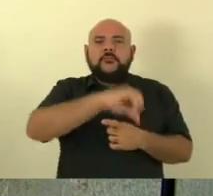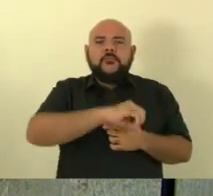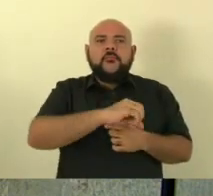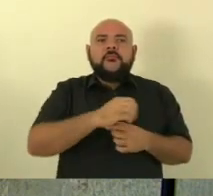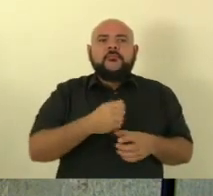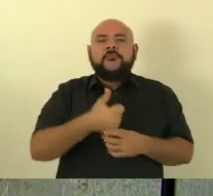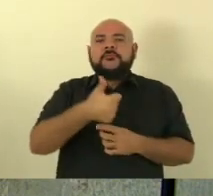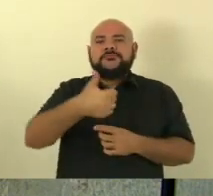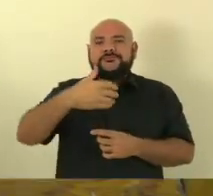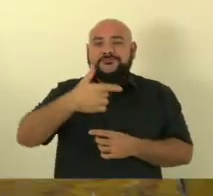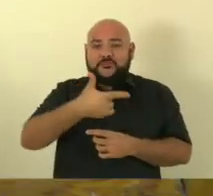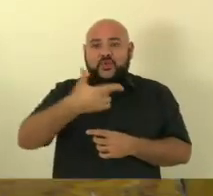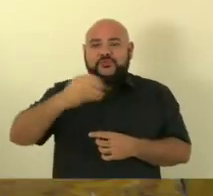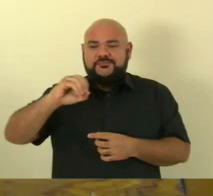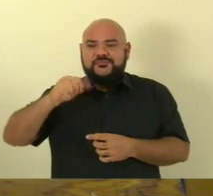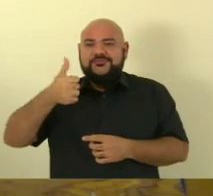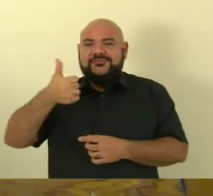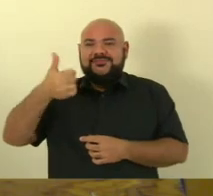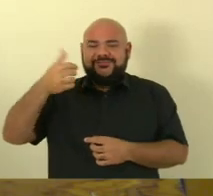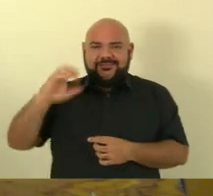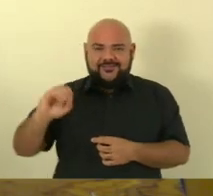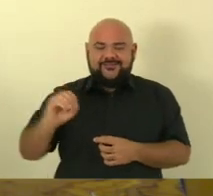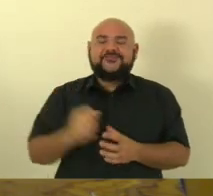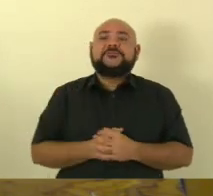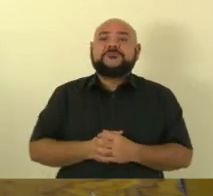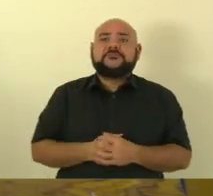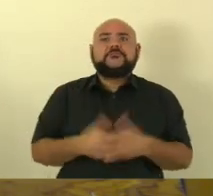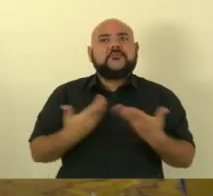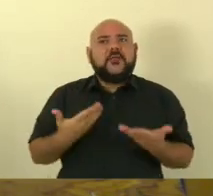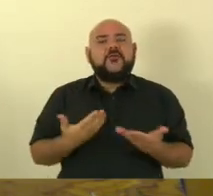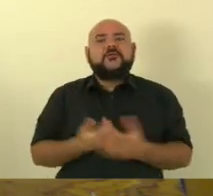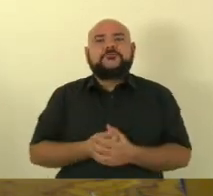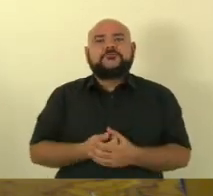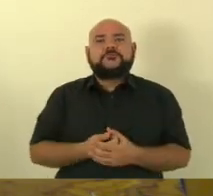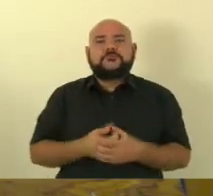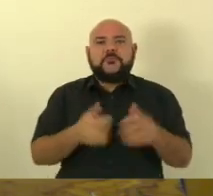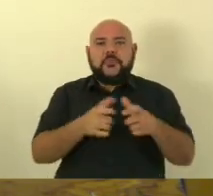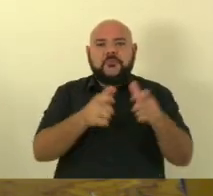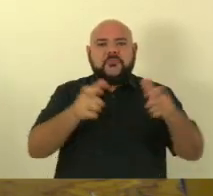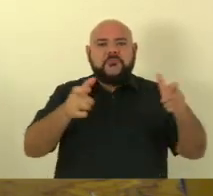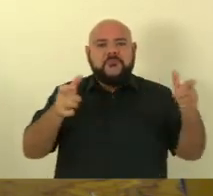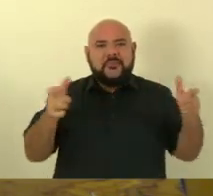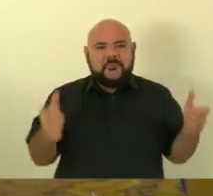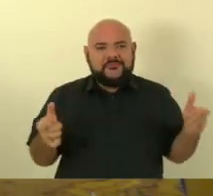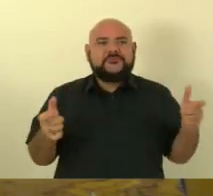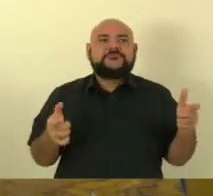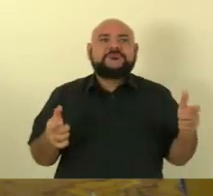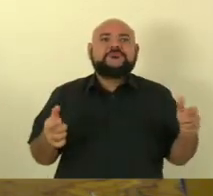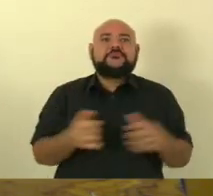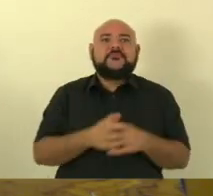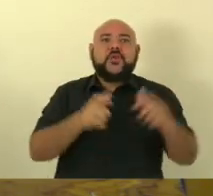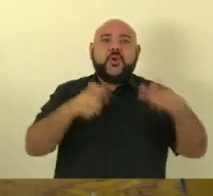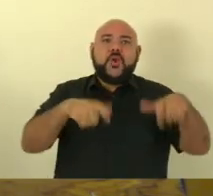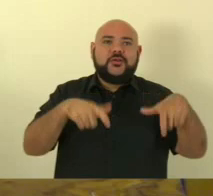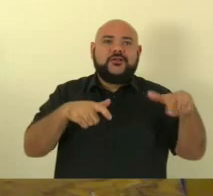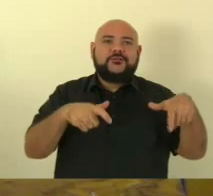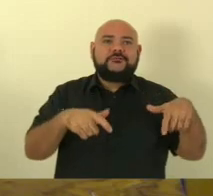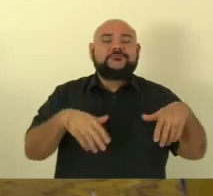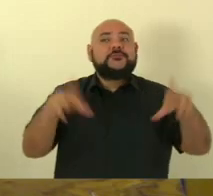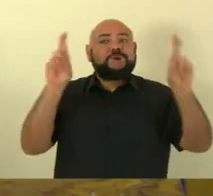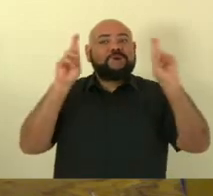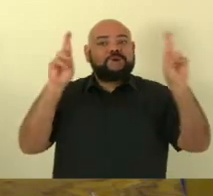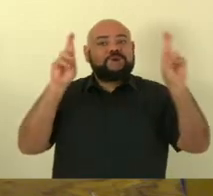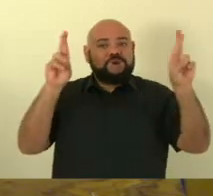2018 a superintendência cresceu muito e agora espero que caminhe pelas suas próprias pernas